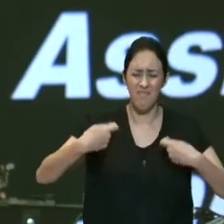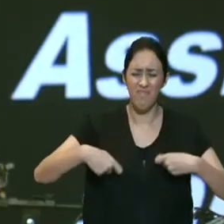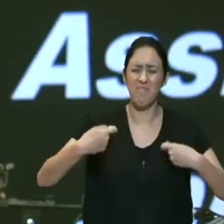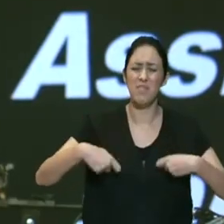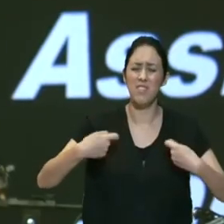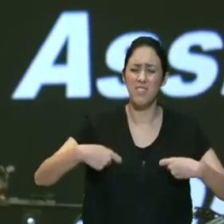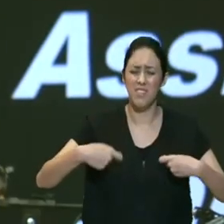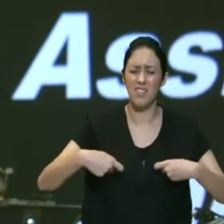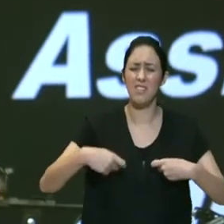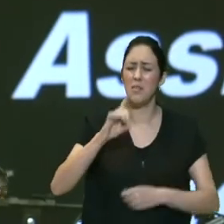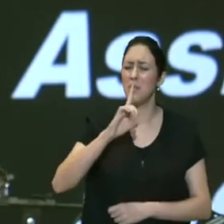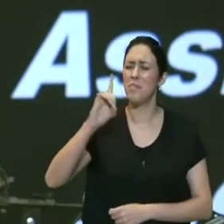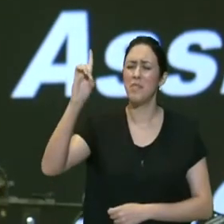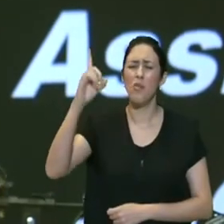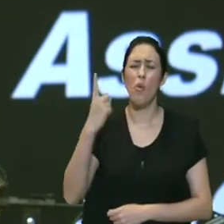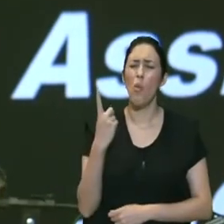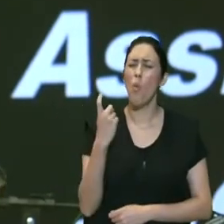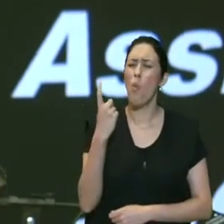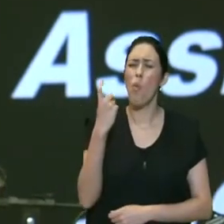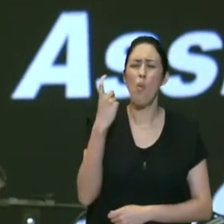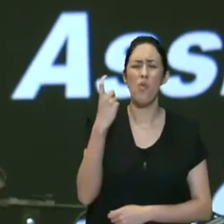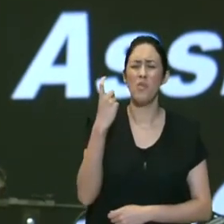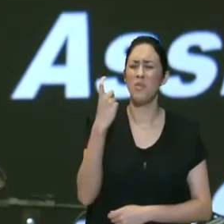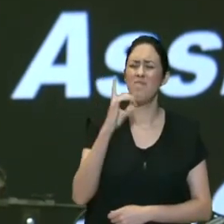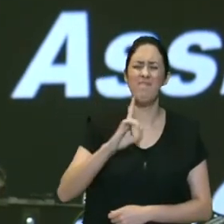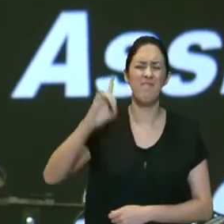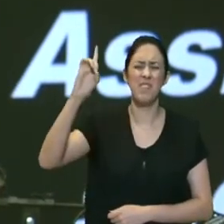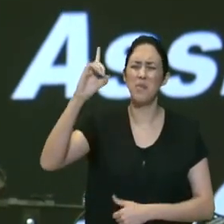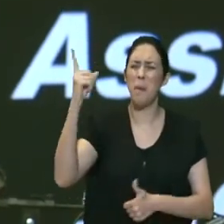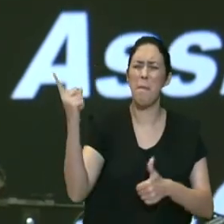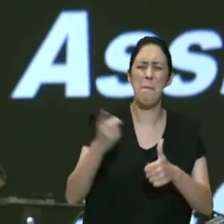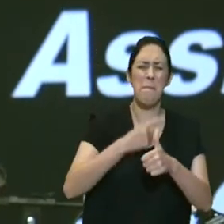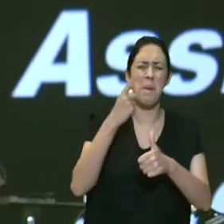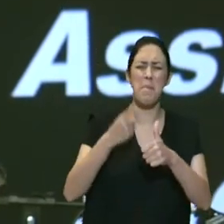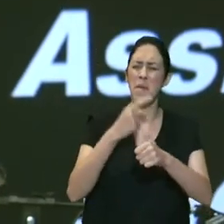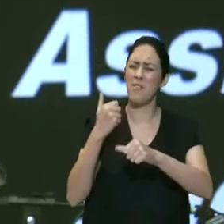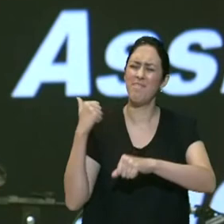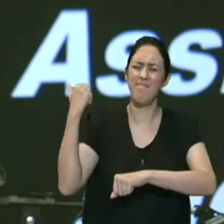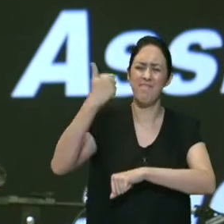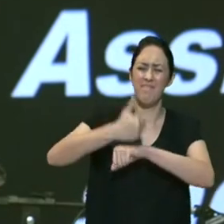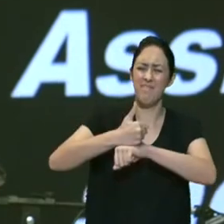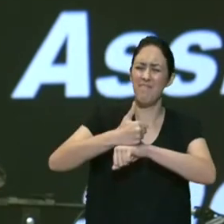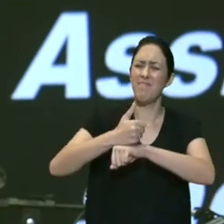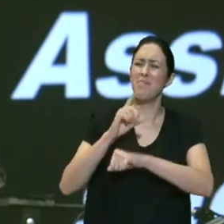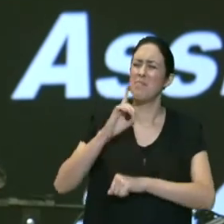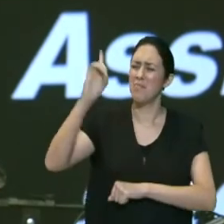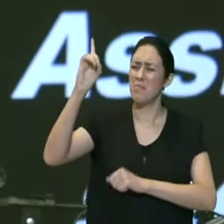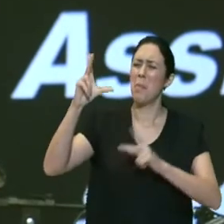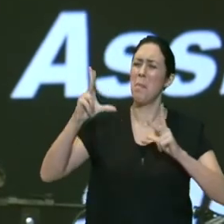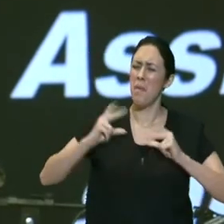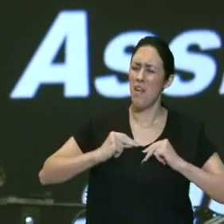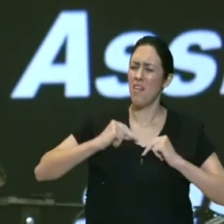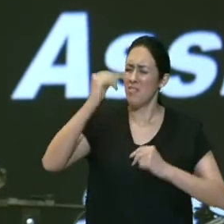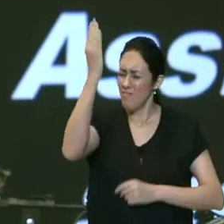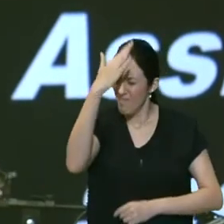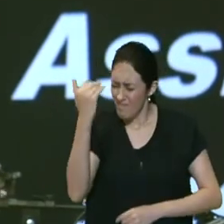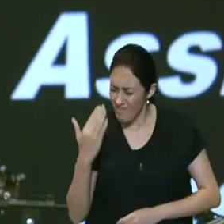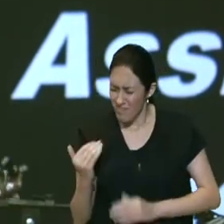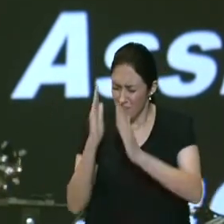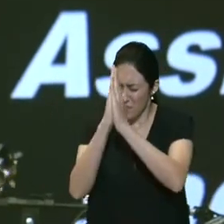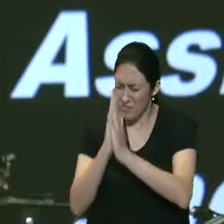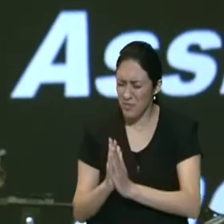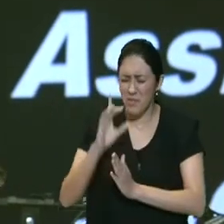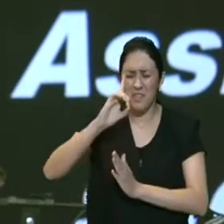Deus que o Senhor é único que o Senhor é o primeiro que o Senhor é digno de ser honrado adorado e tem que ocupar o lugar